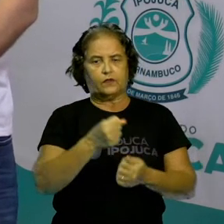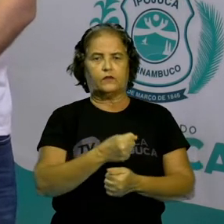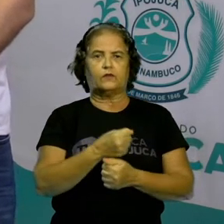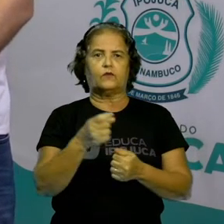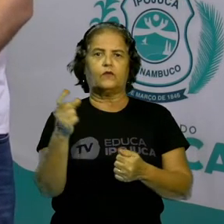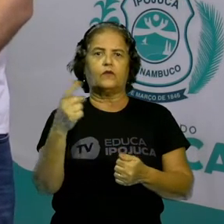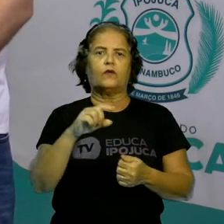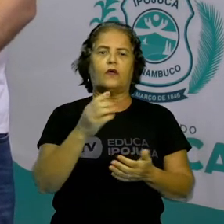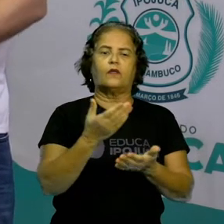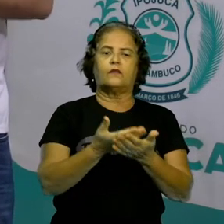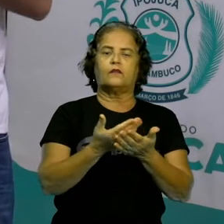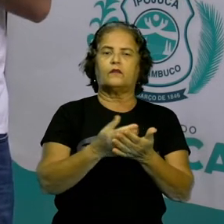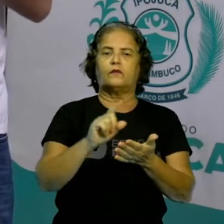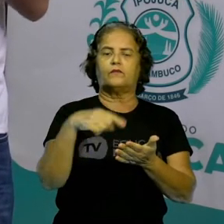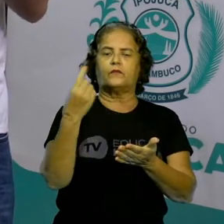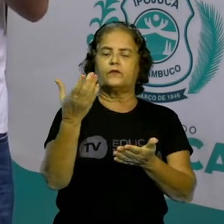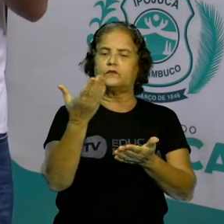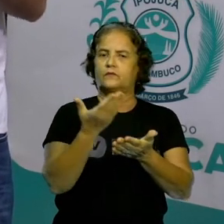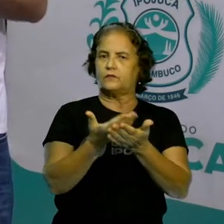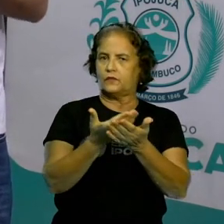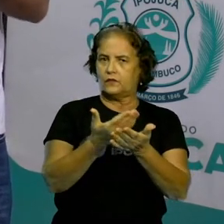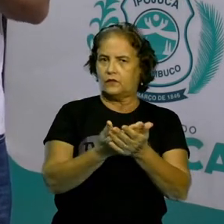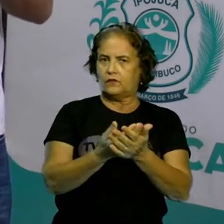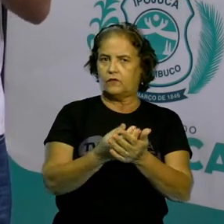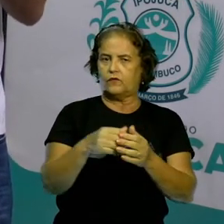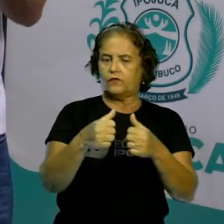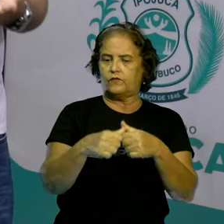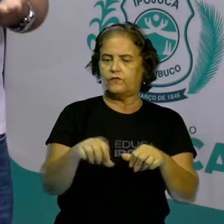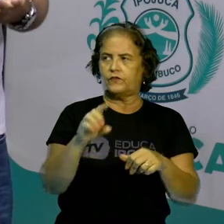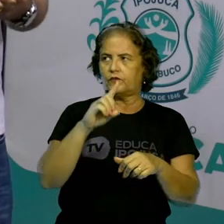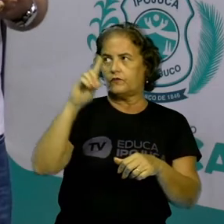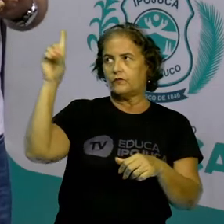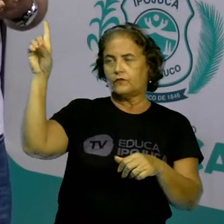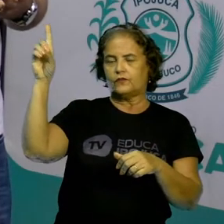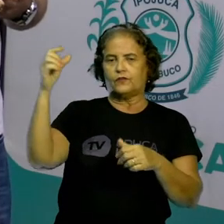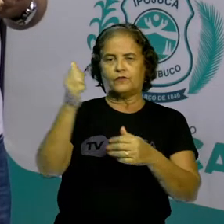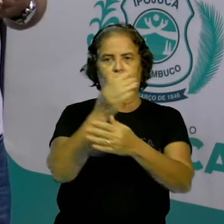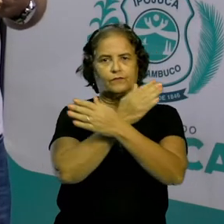na próxima aula, fiquem com Deus e um abraço!